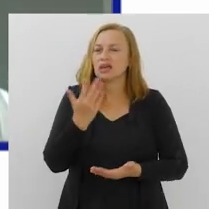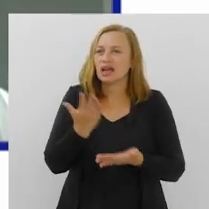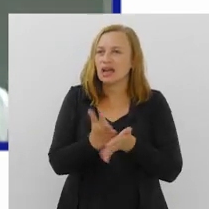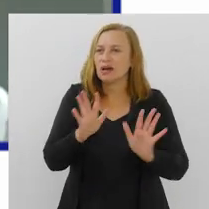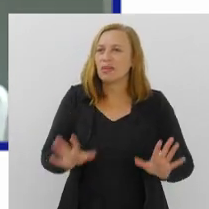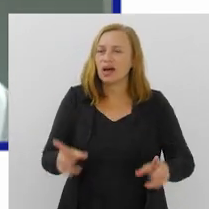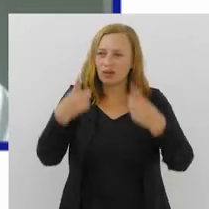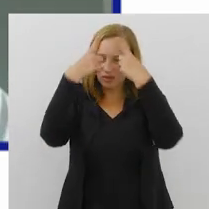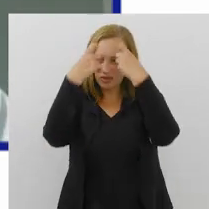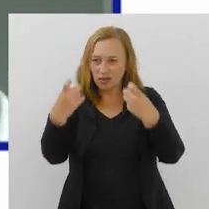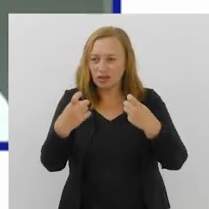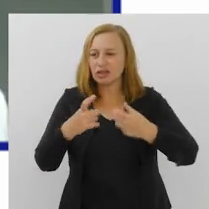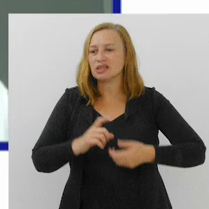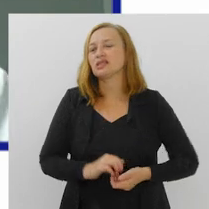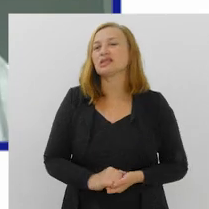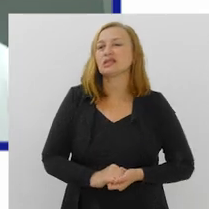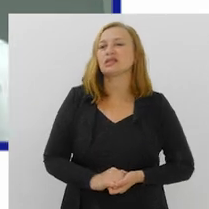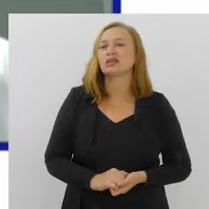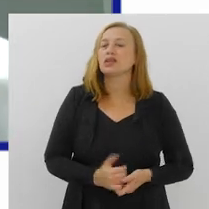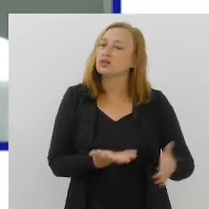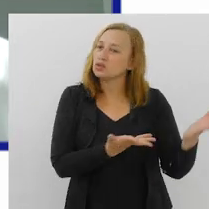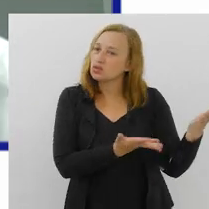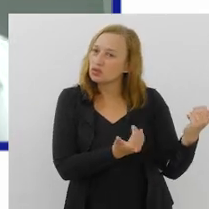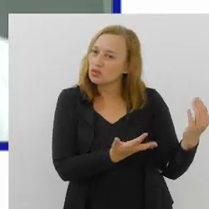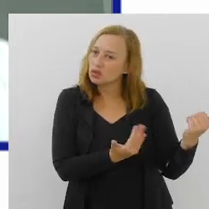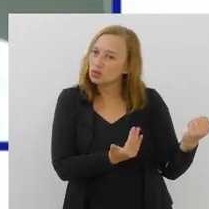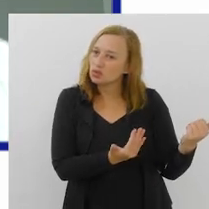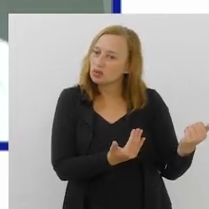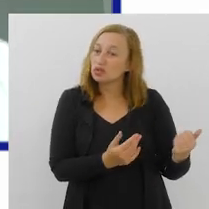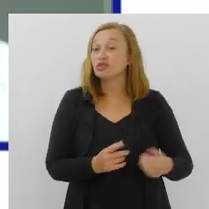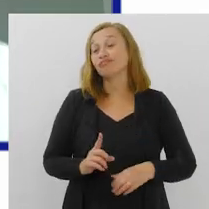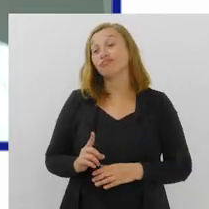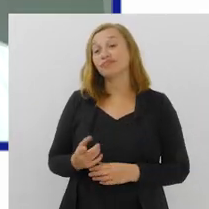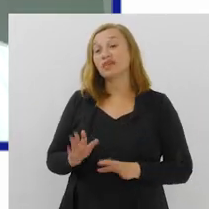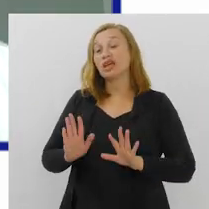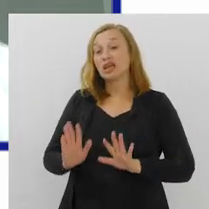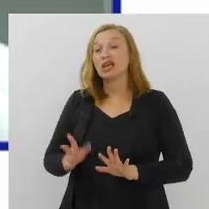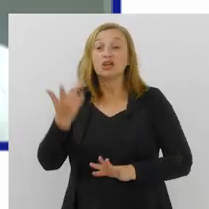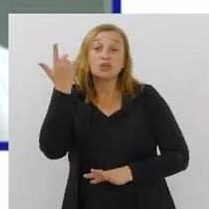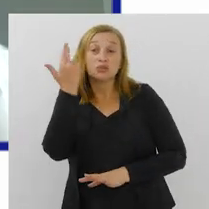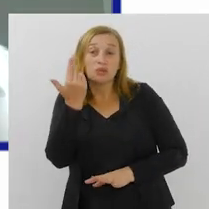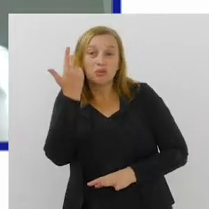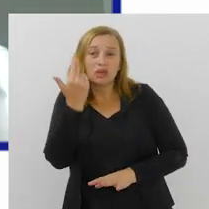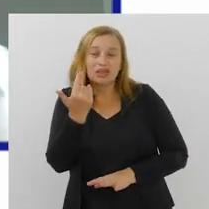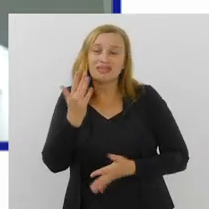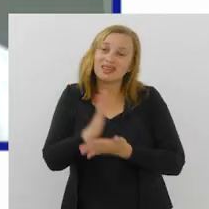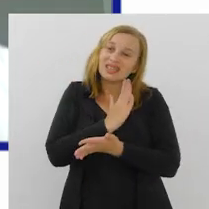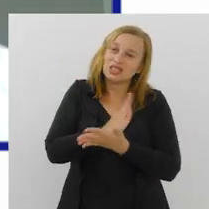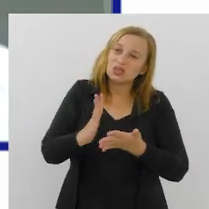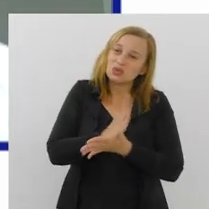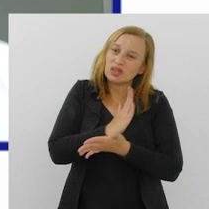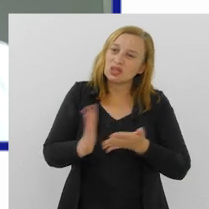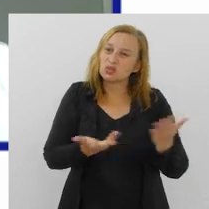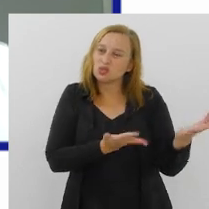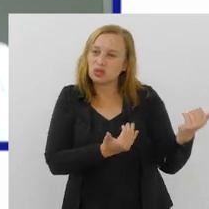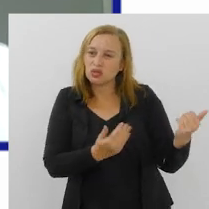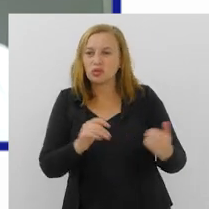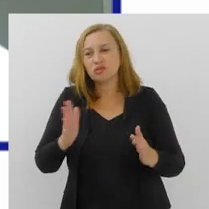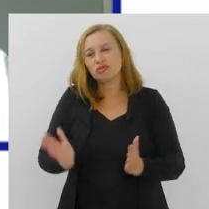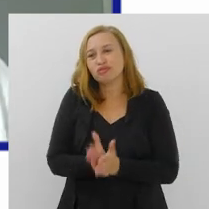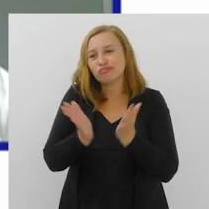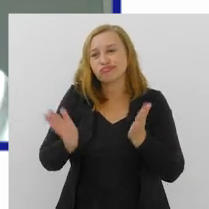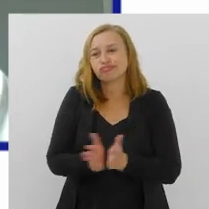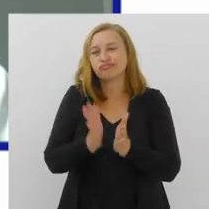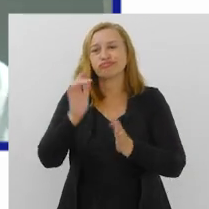cessar essa questão da violência contra a juventude, essa juventude normalmente, na maioria